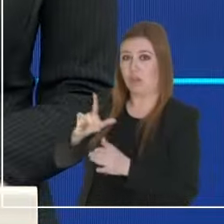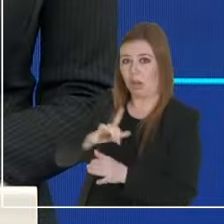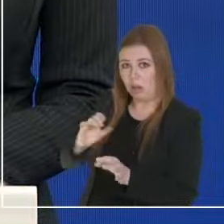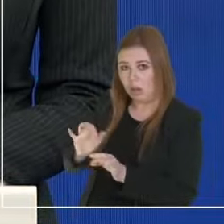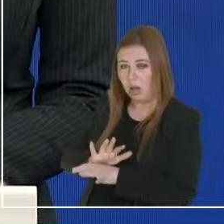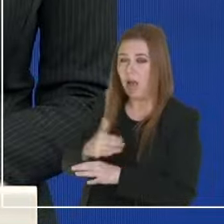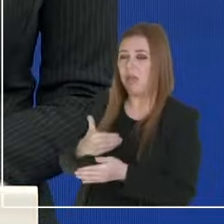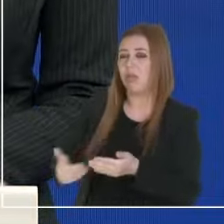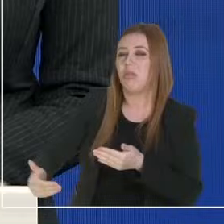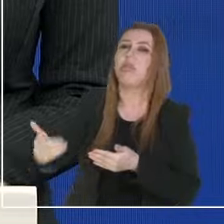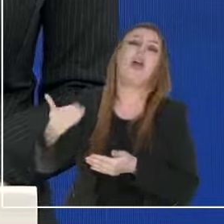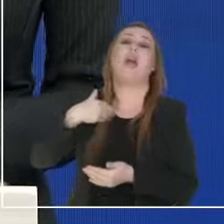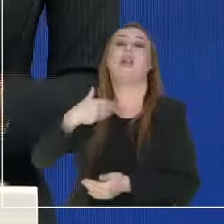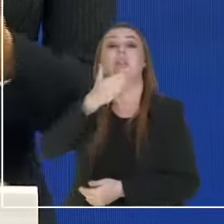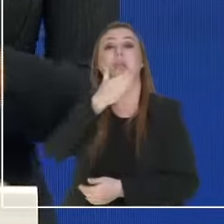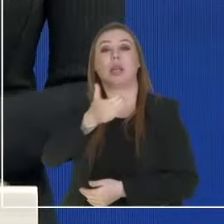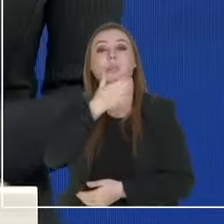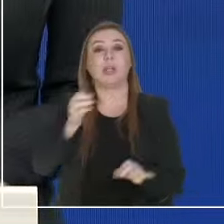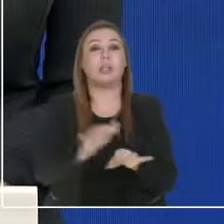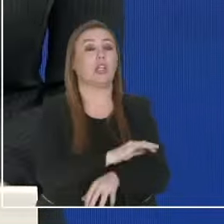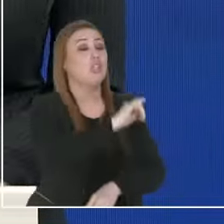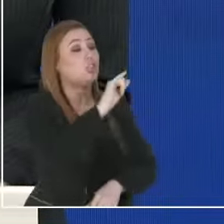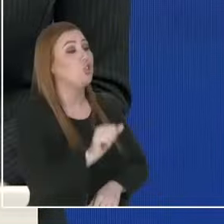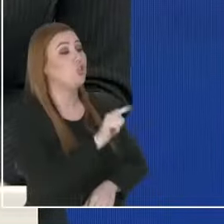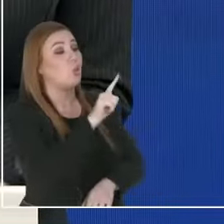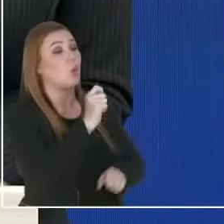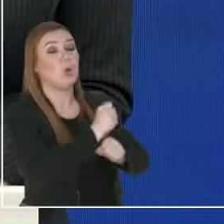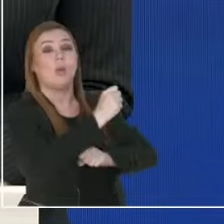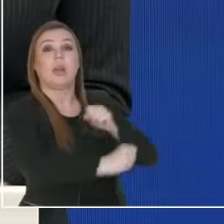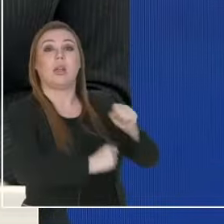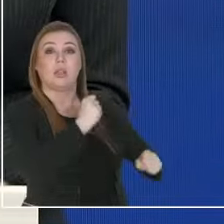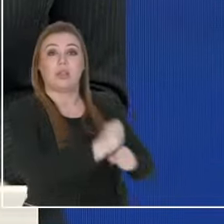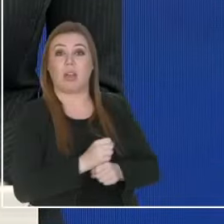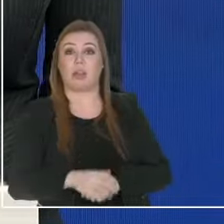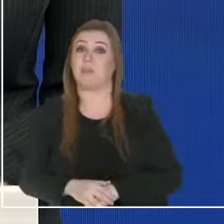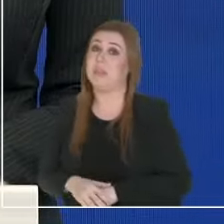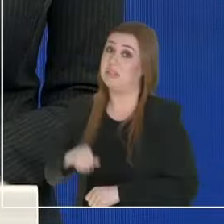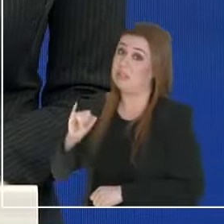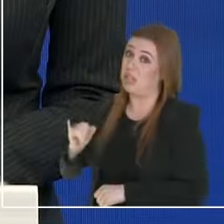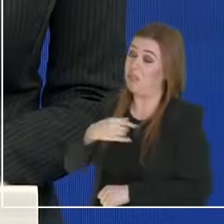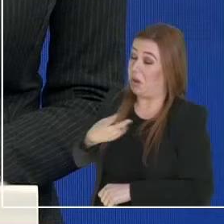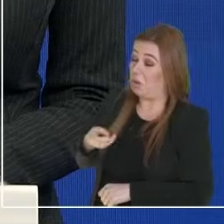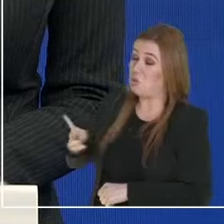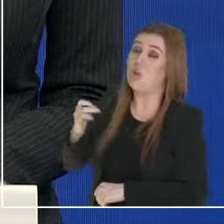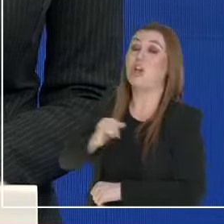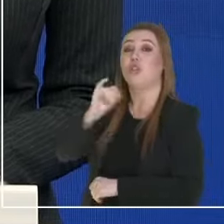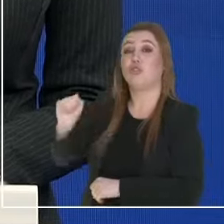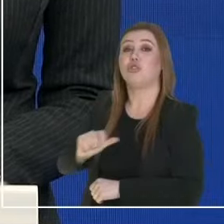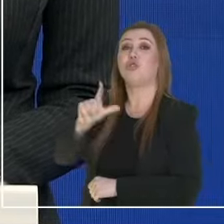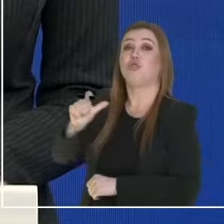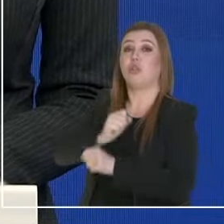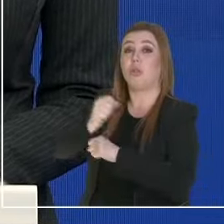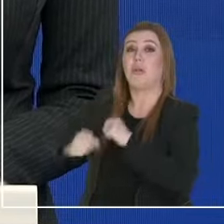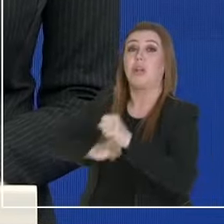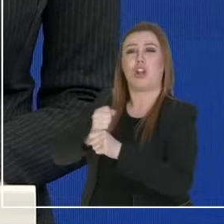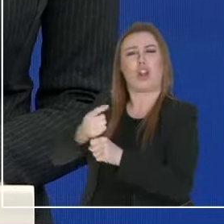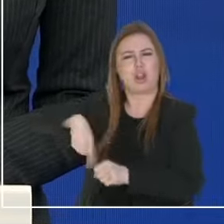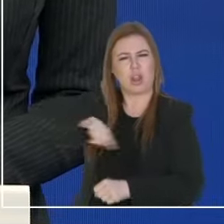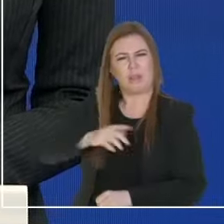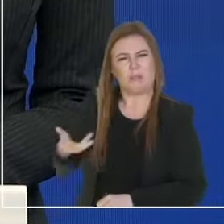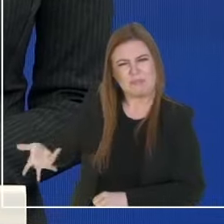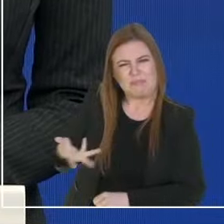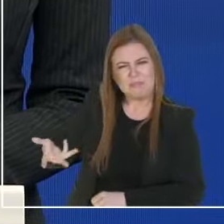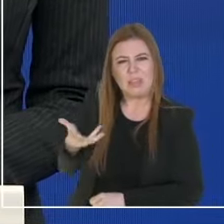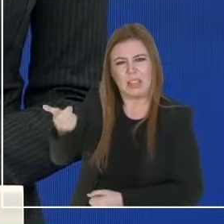dezembro termine na atual gestão. Julho do ano que E que seja entregue. Bom, se ele vai continuar em julho do ano que vem, a gente vai acelerar esse estudo, porque a nossa ideia é implantar